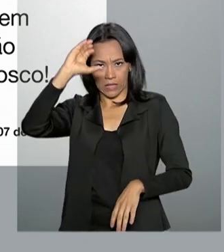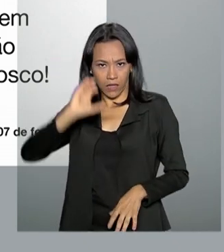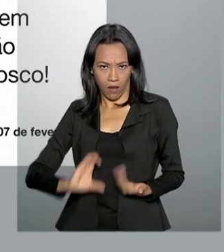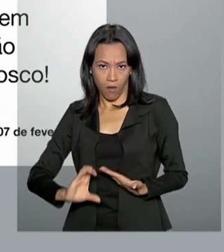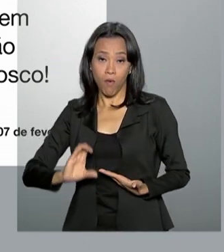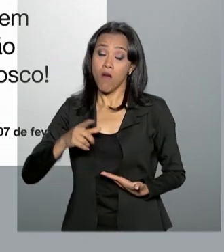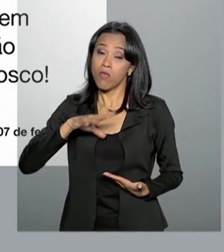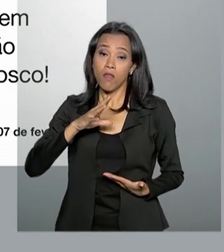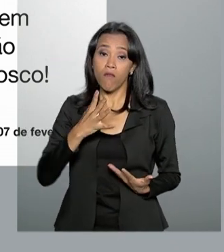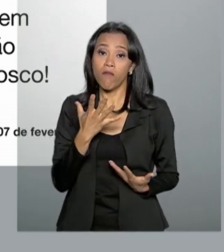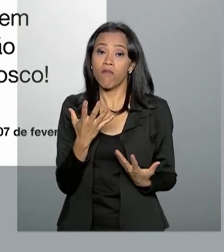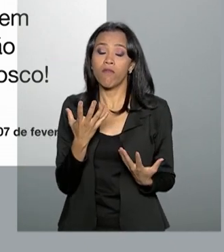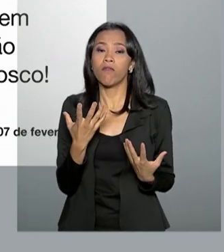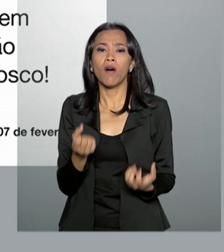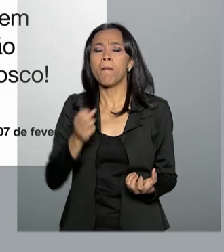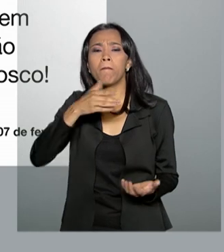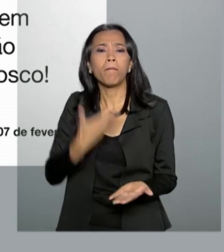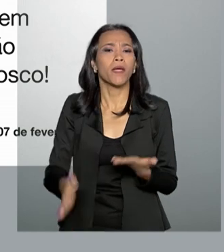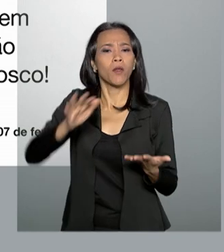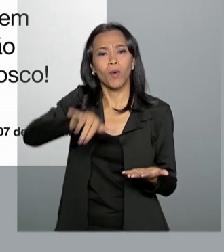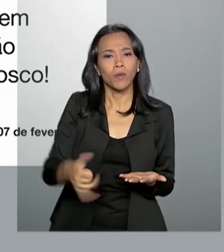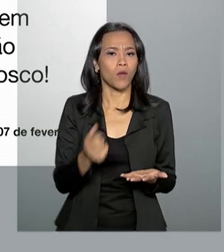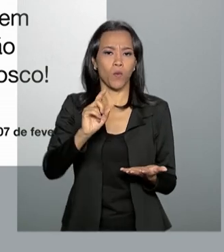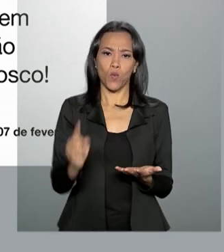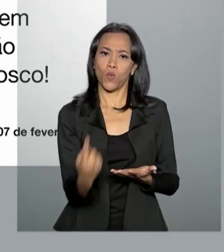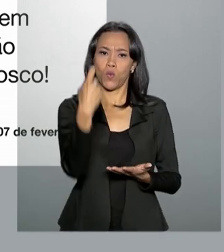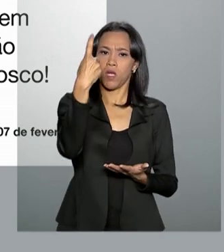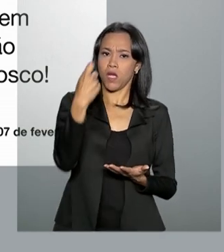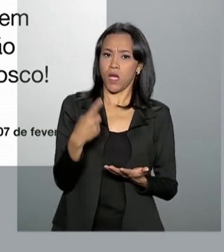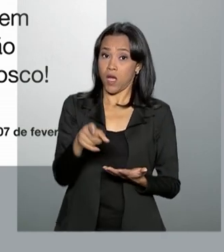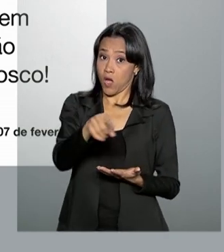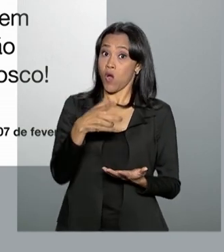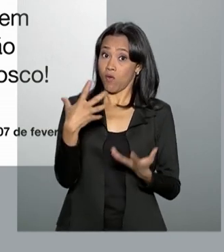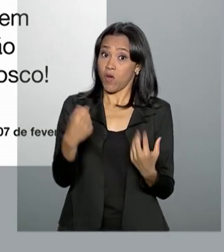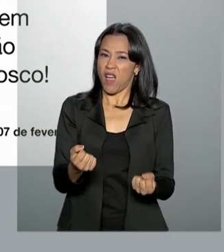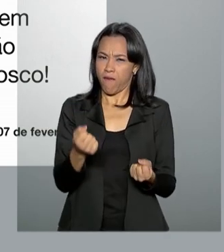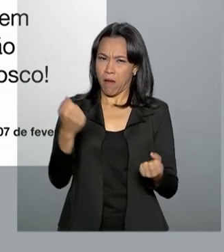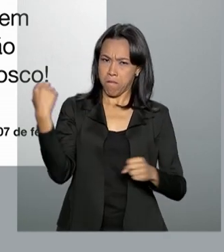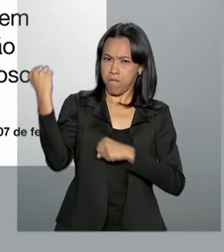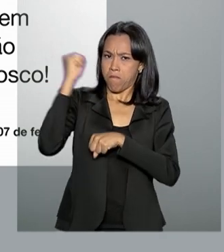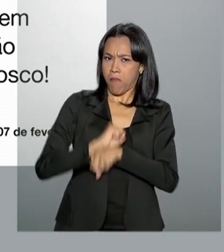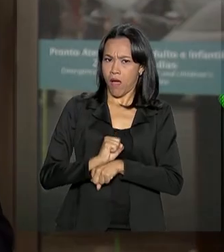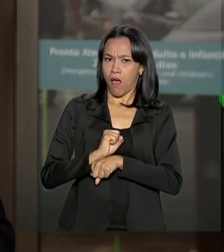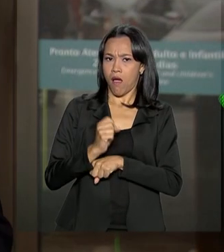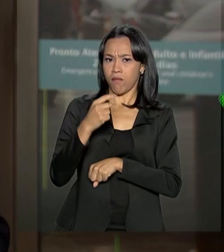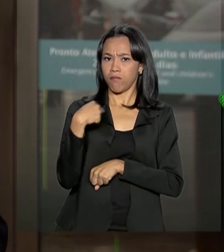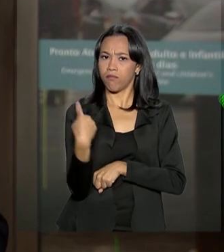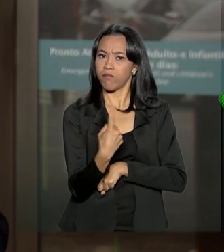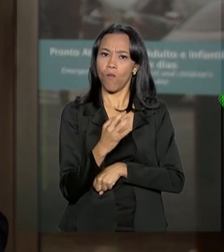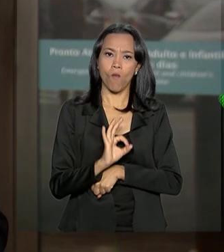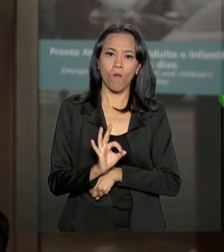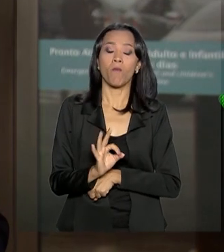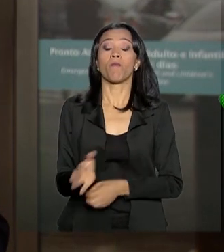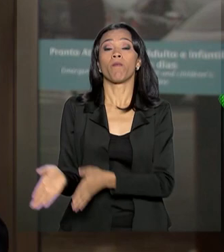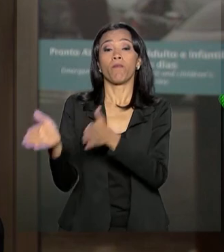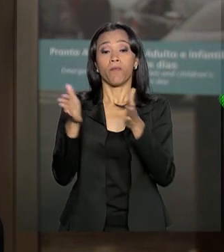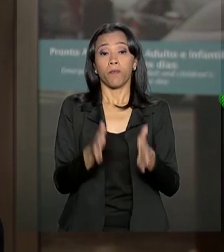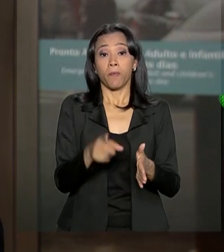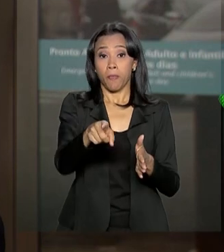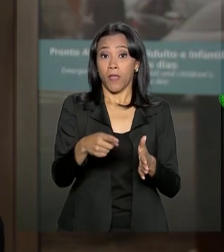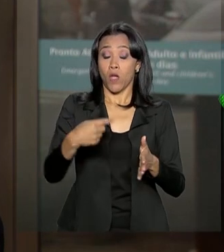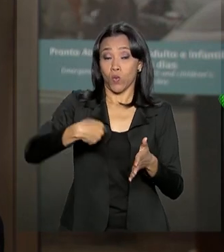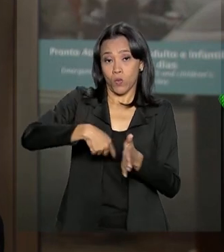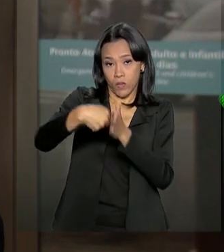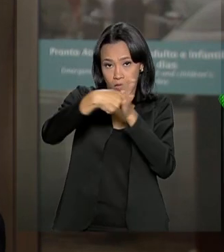esta oportunidade única. Contem conosco, nenhum assassino irá nos parar. Os exames laboratoriais e de